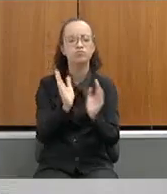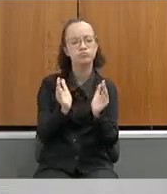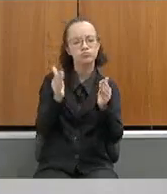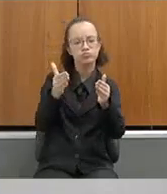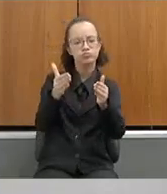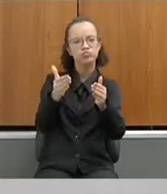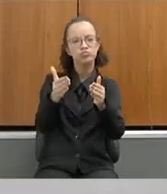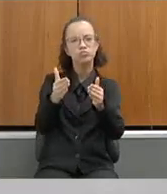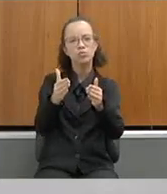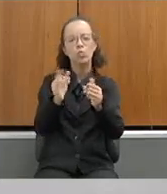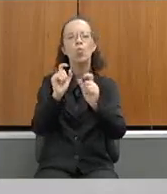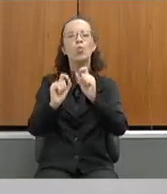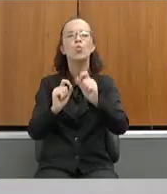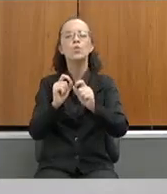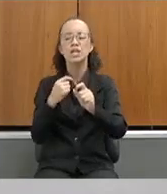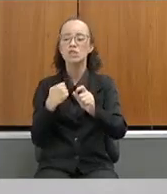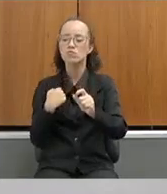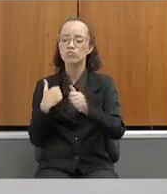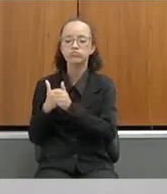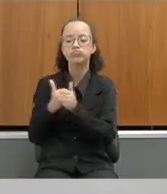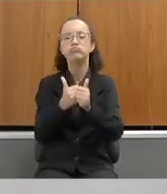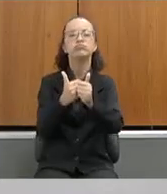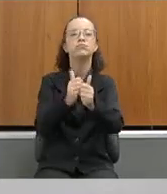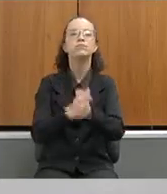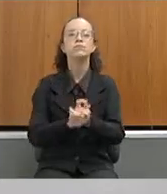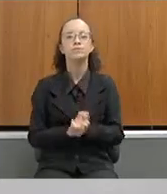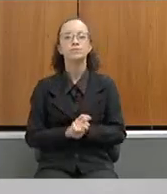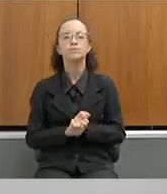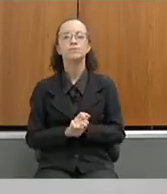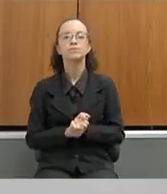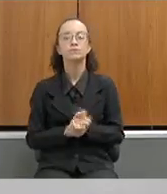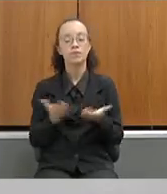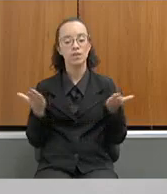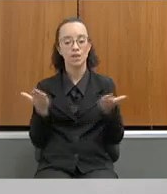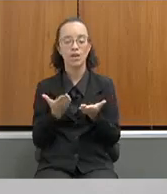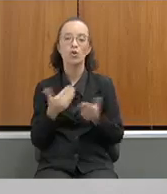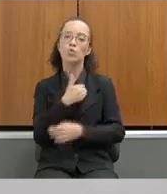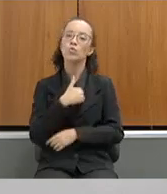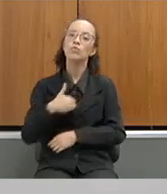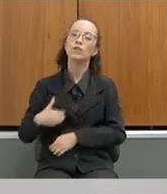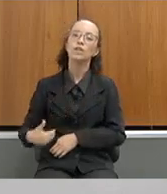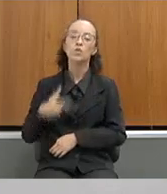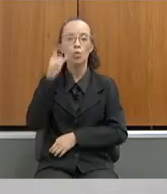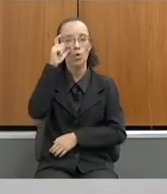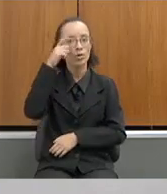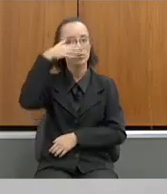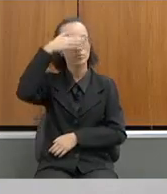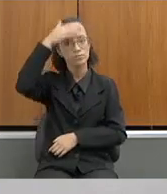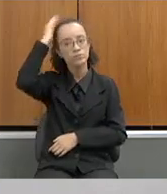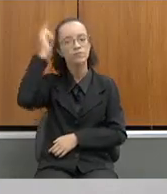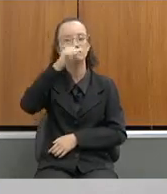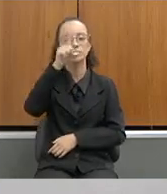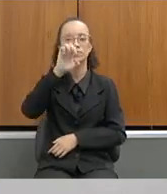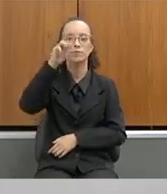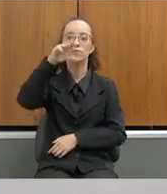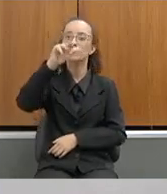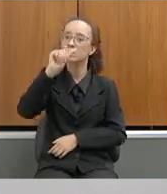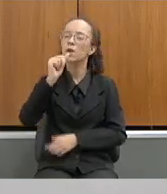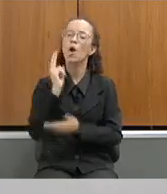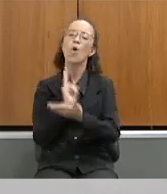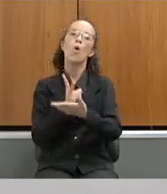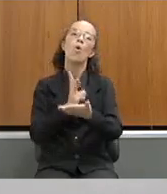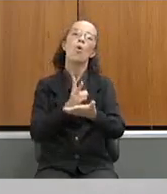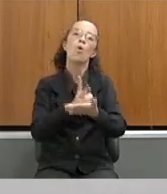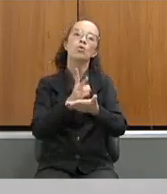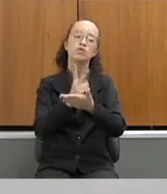do que vamos seguir. E, neste momento, do chamamento do governador Zema para dar continuidade do